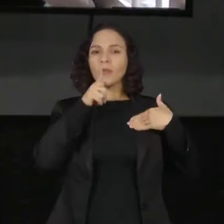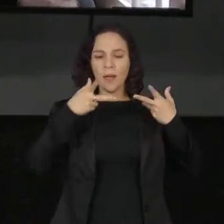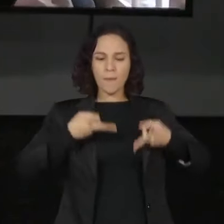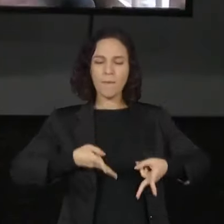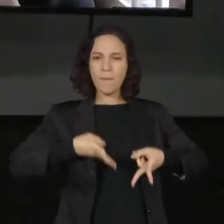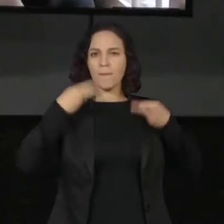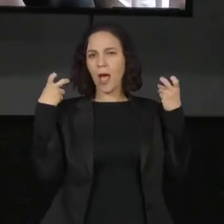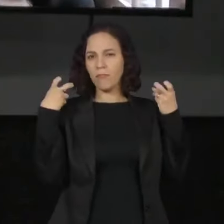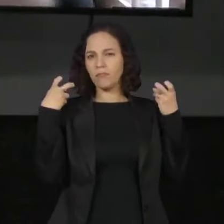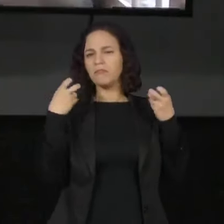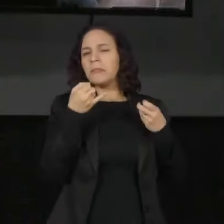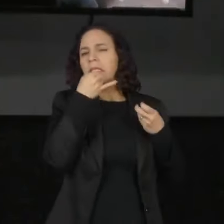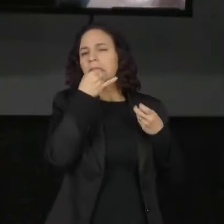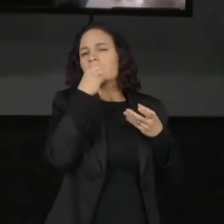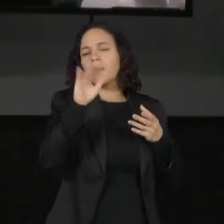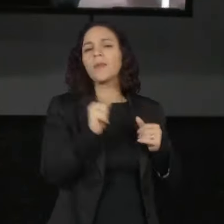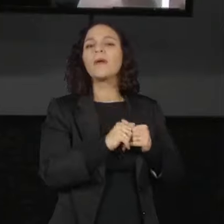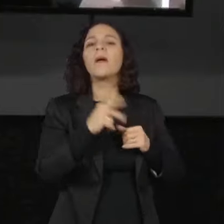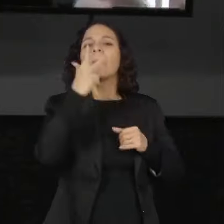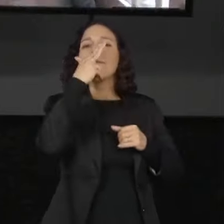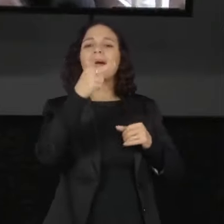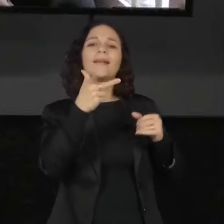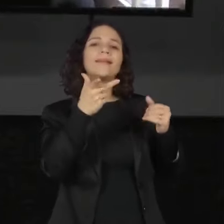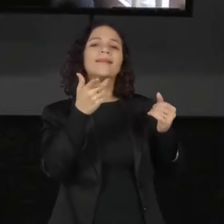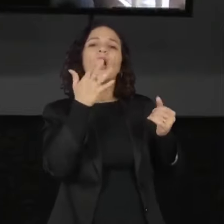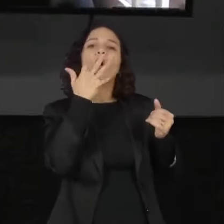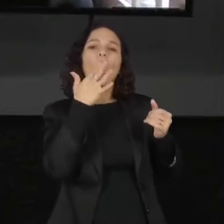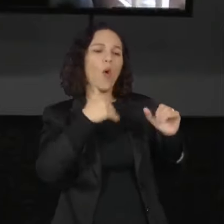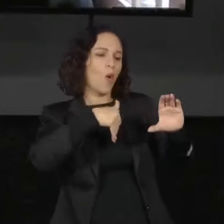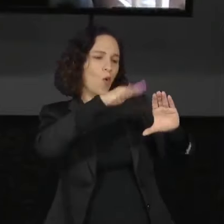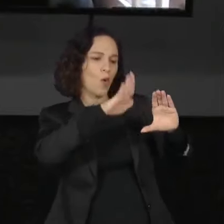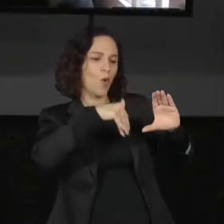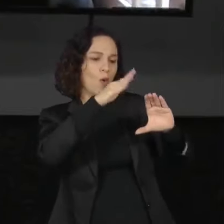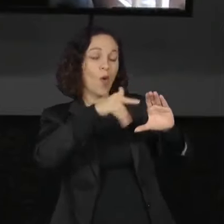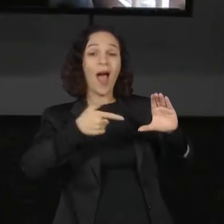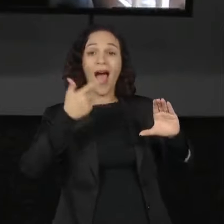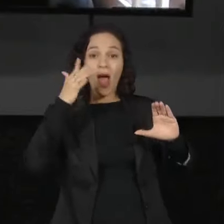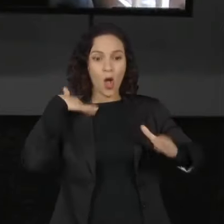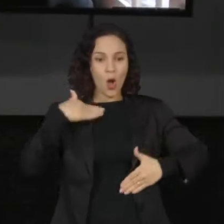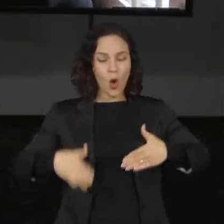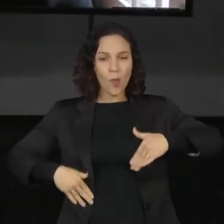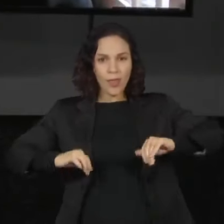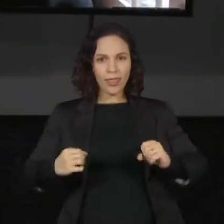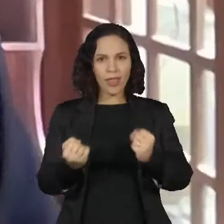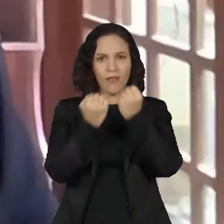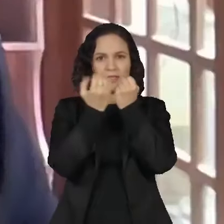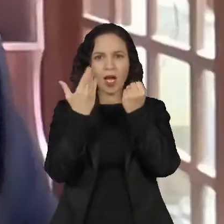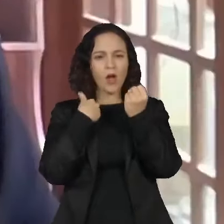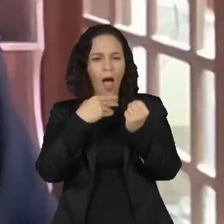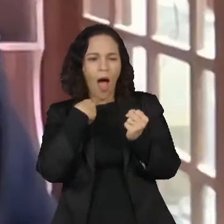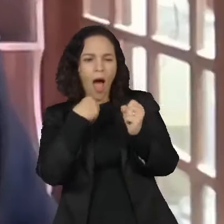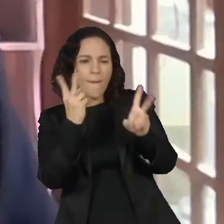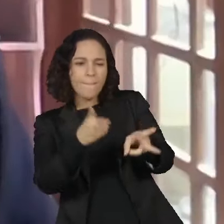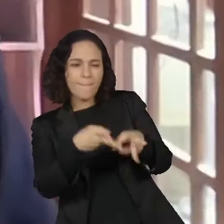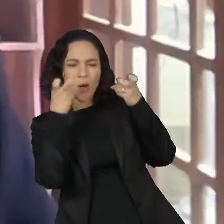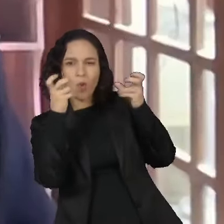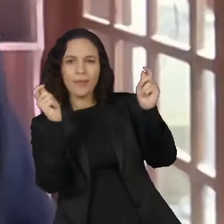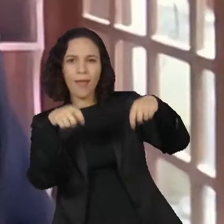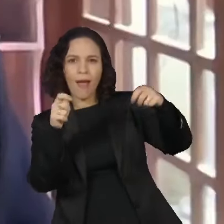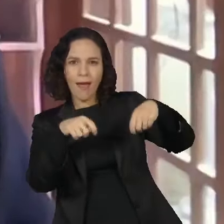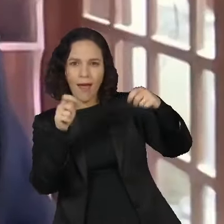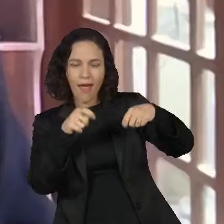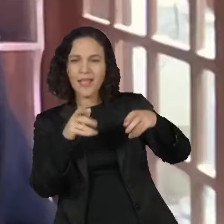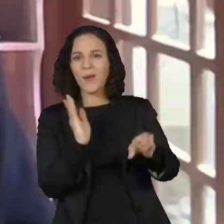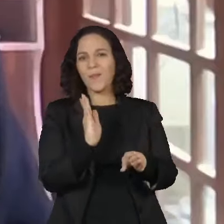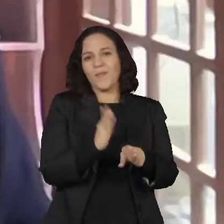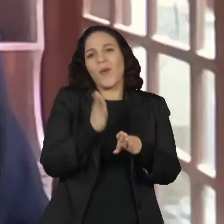mais simples, seria como se a gente pintasse essas células para que o sistema imunológico, então, agora consiga reconhecer que essa